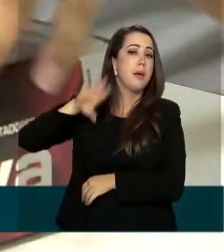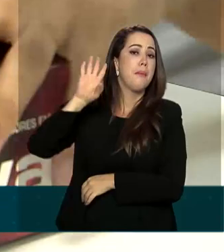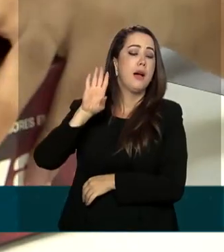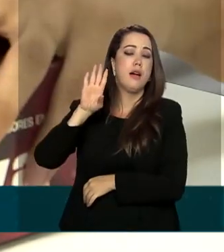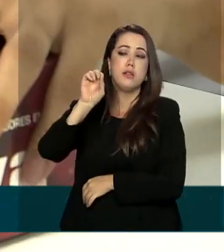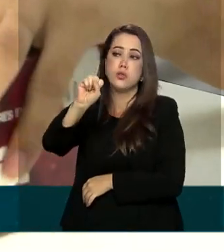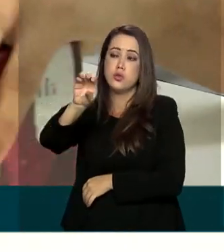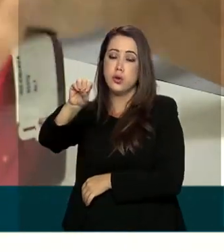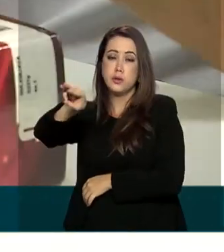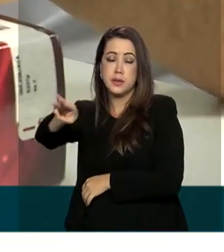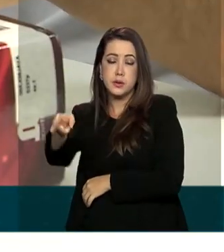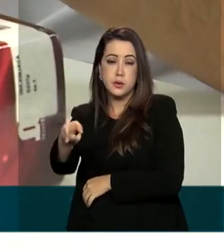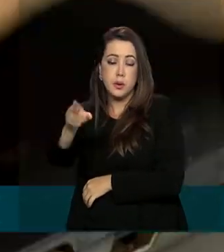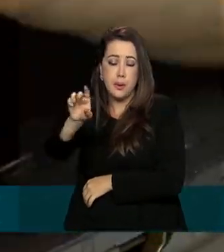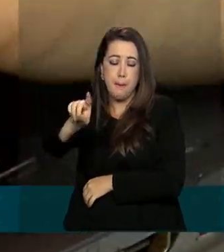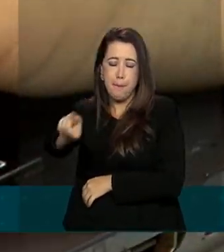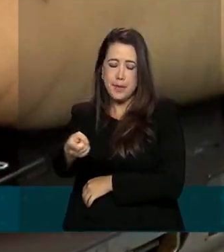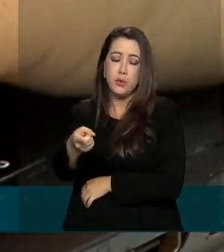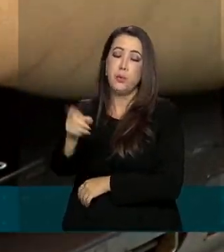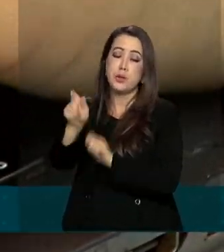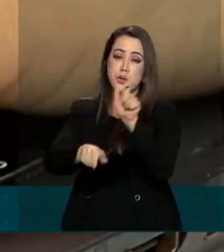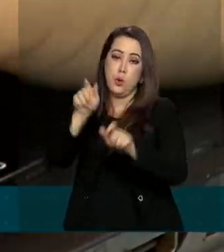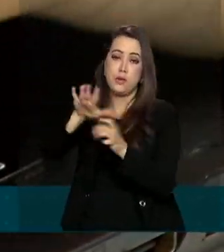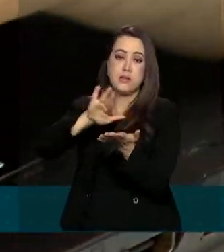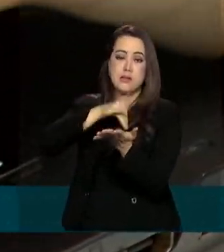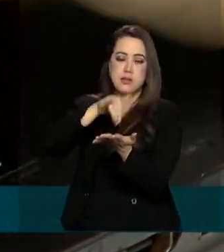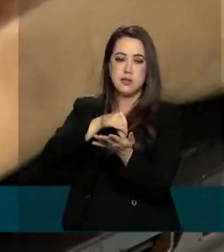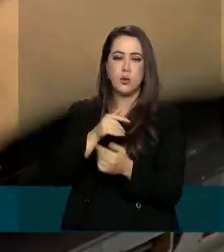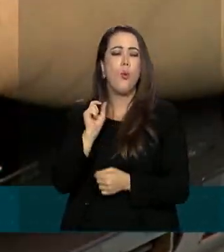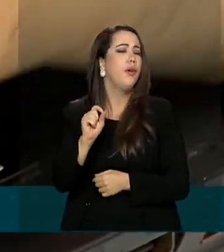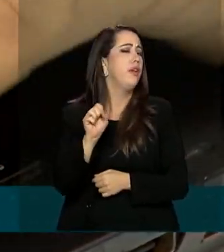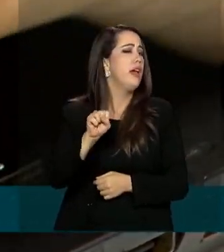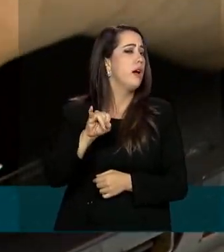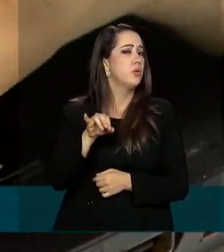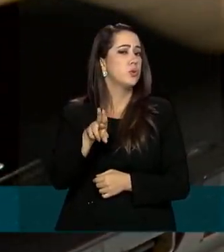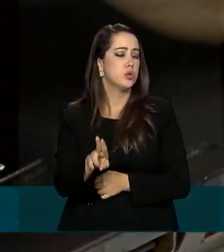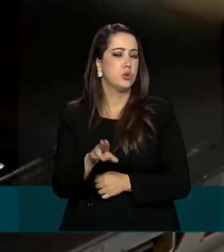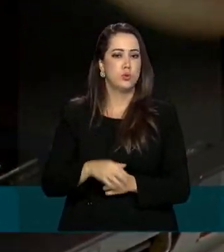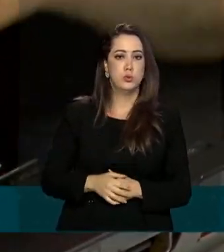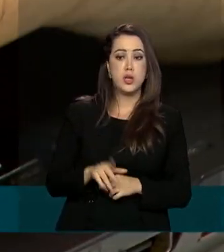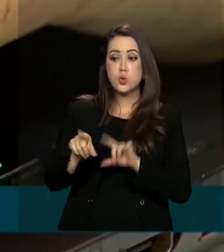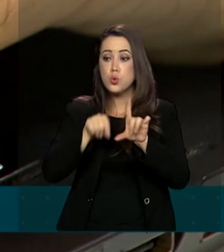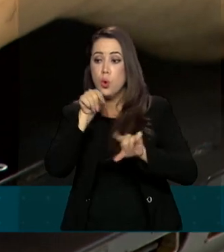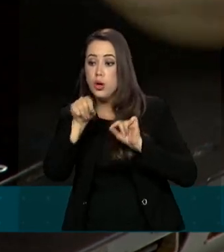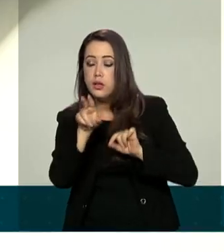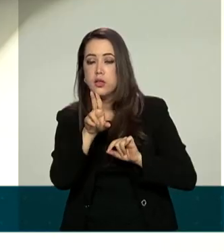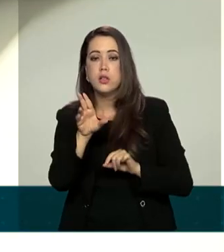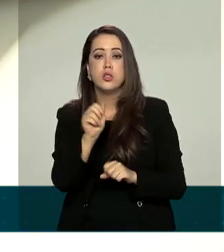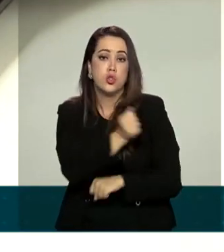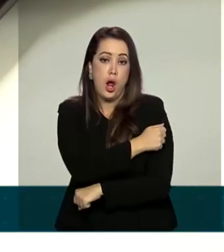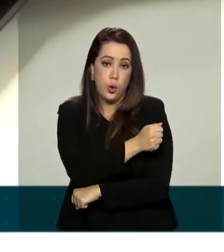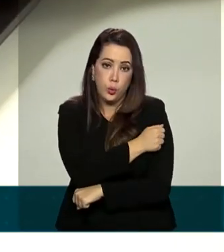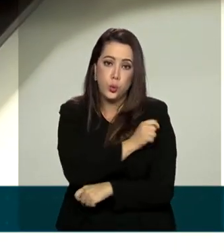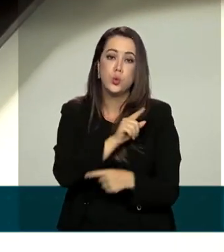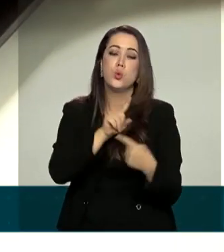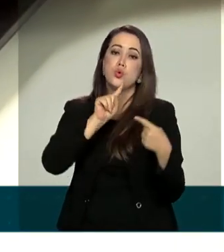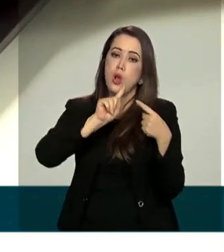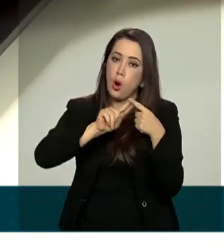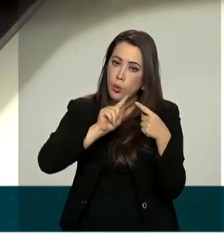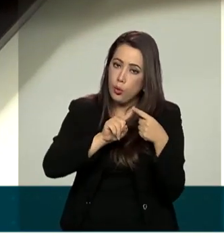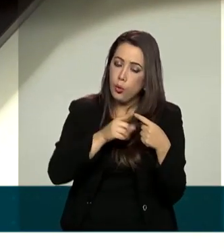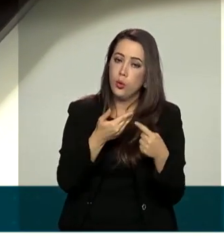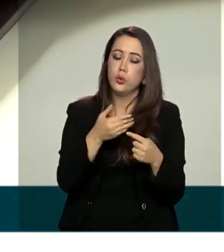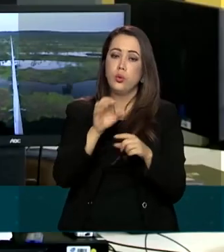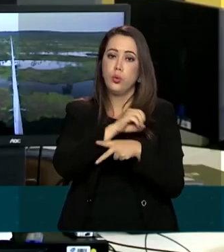de 800 mil inscritos. O SISU seleciona estudantes para universidades públicas com base na performance deles